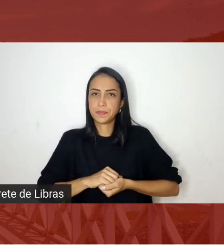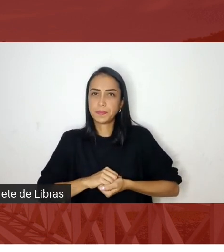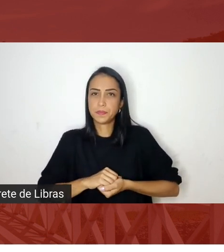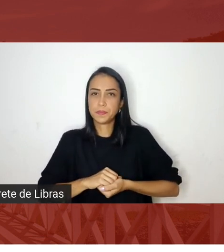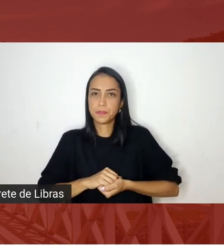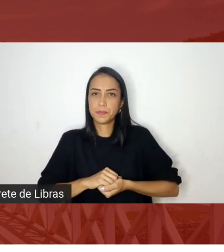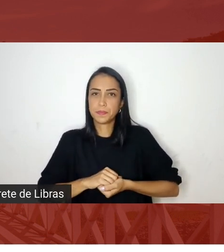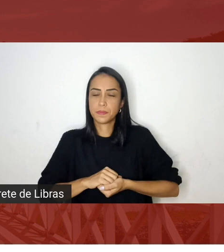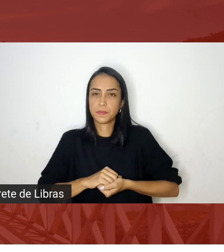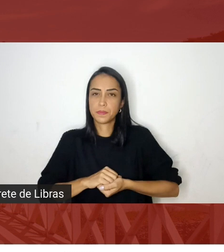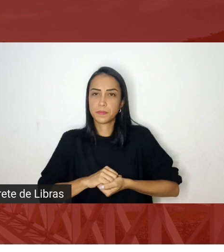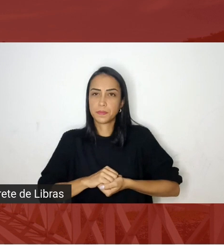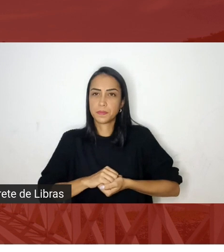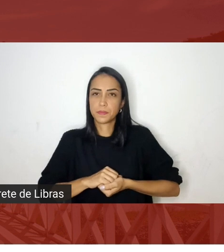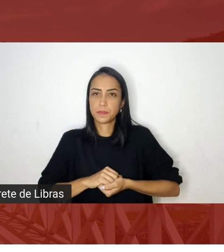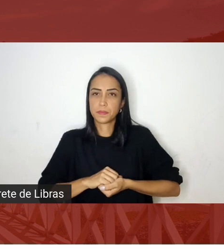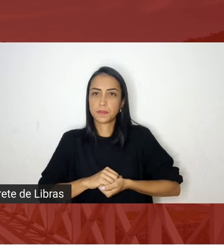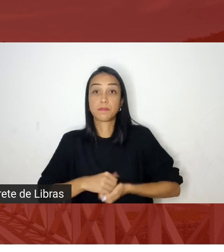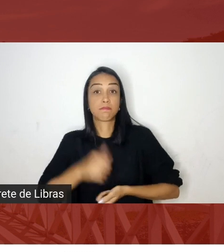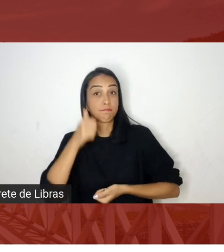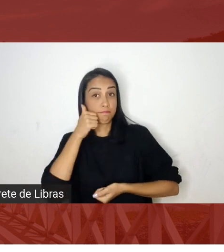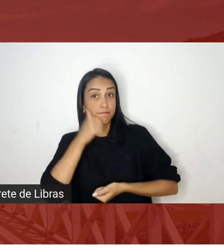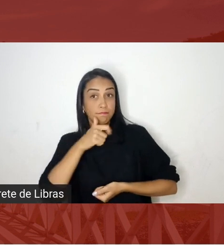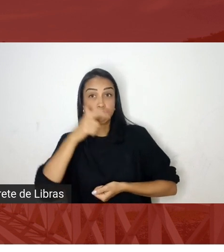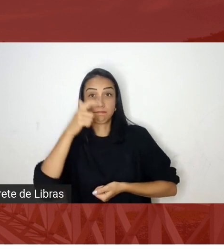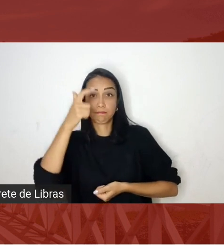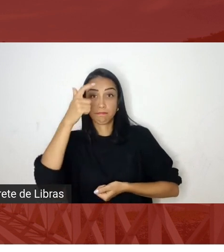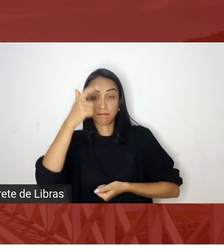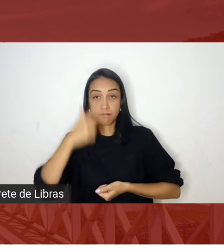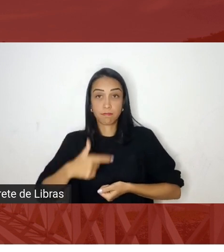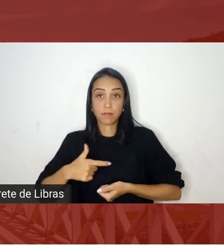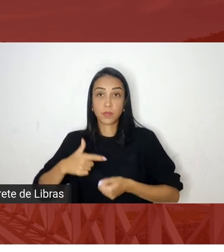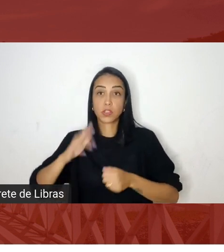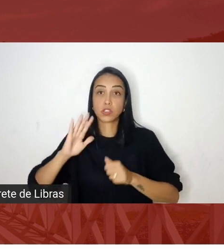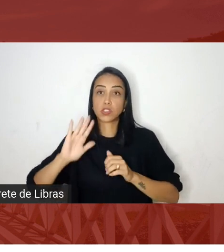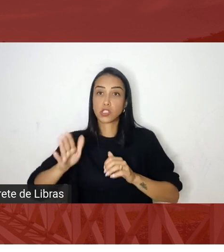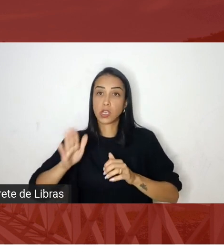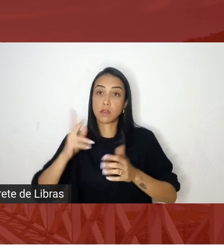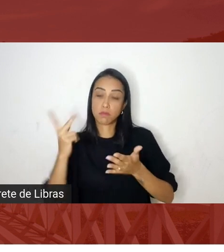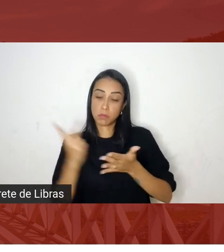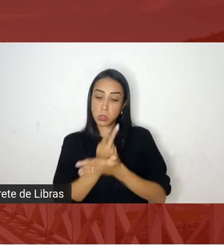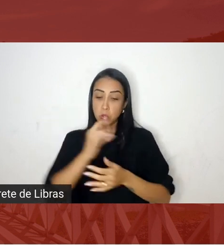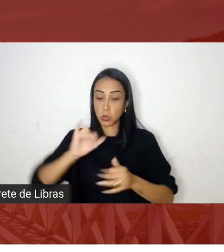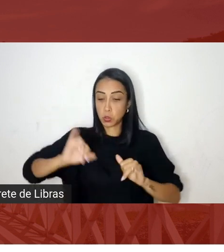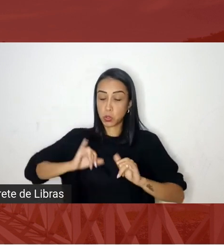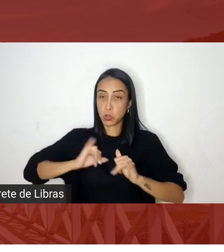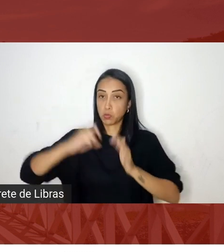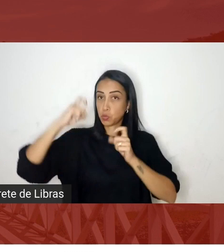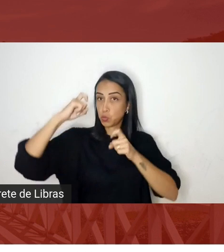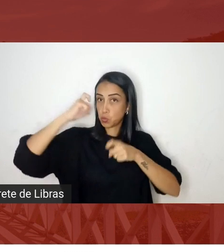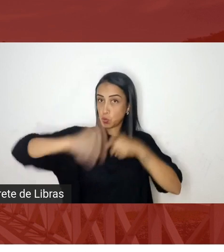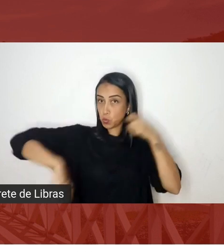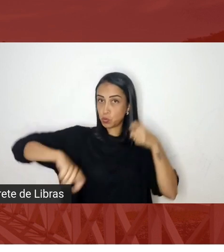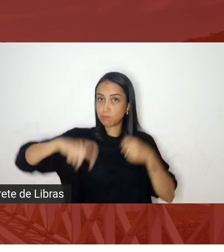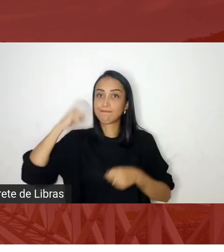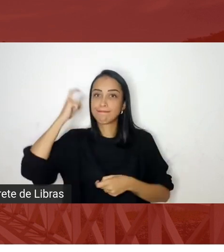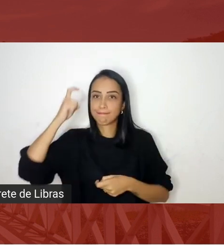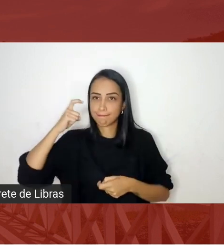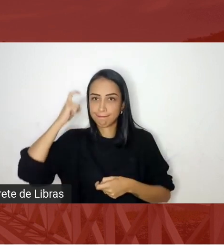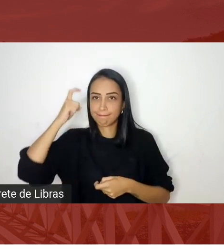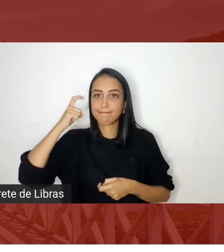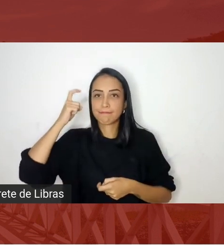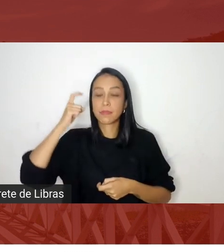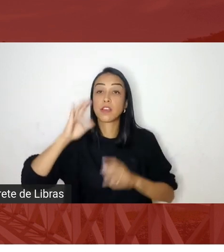havia sofrido uma tentativa de estupro e quando foi o caso foi a